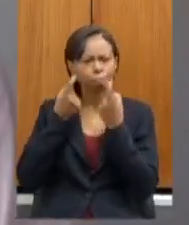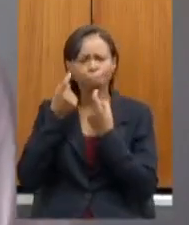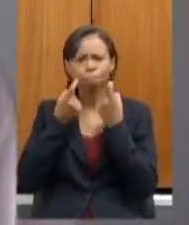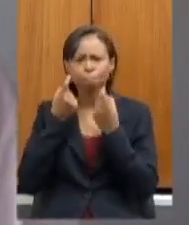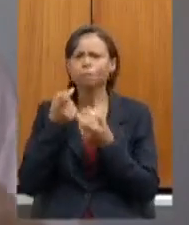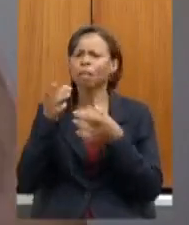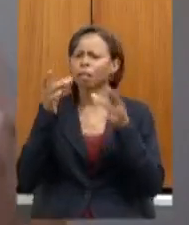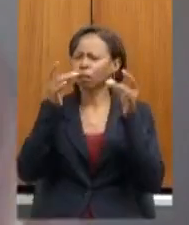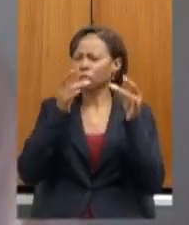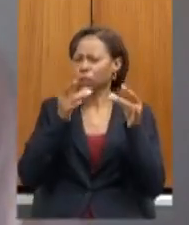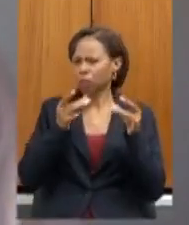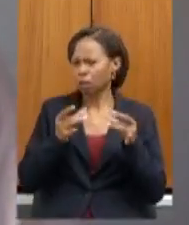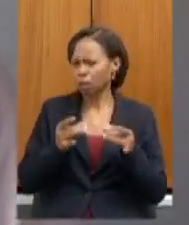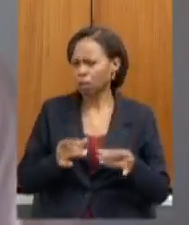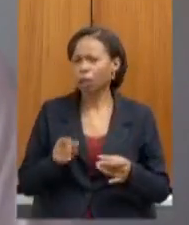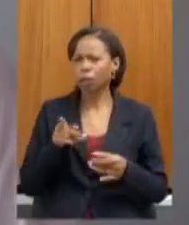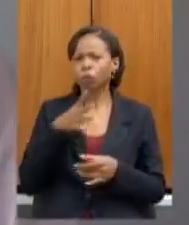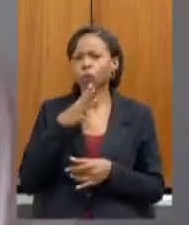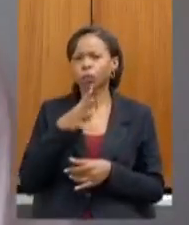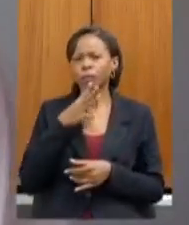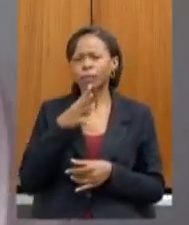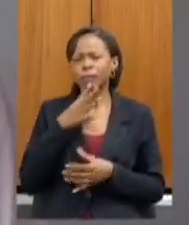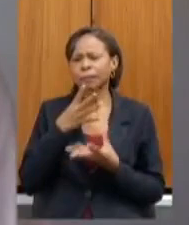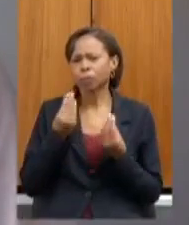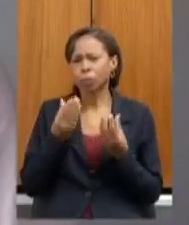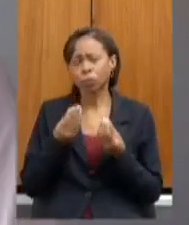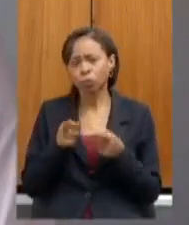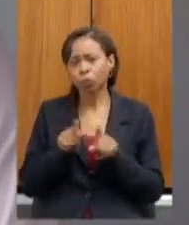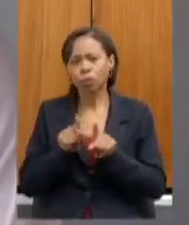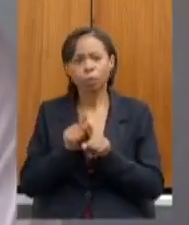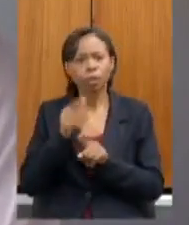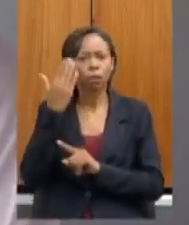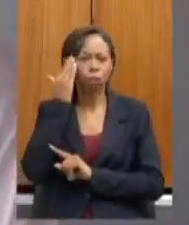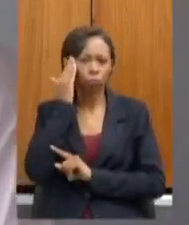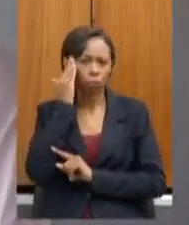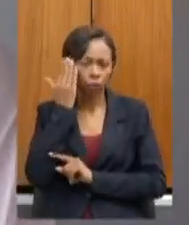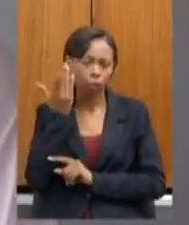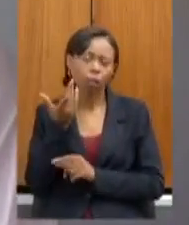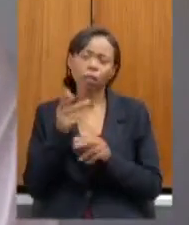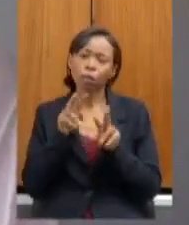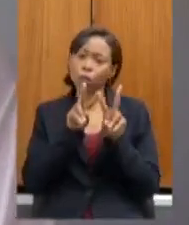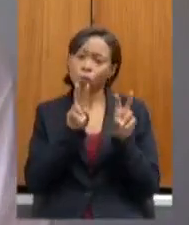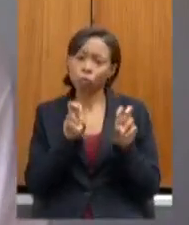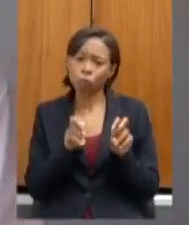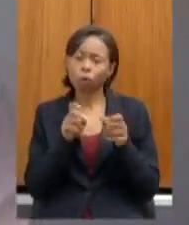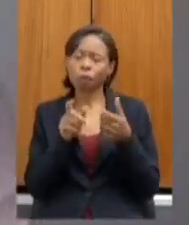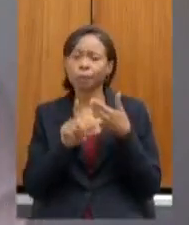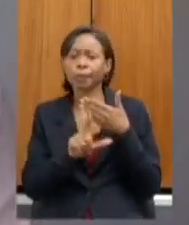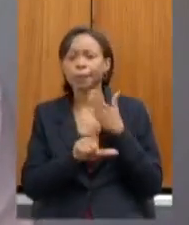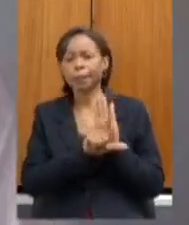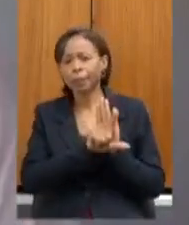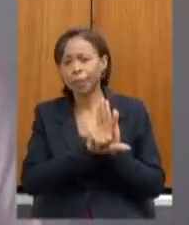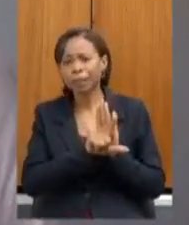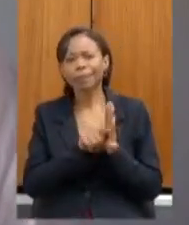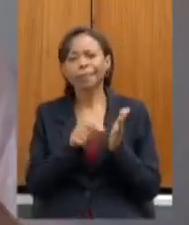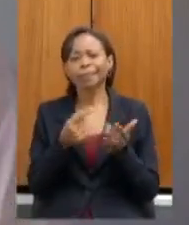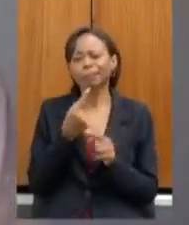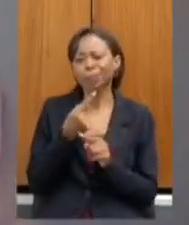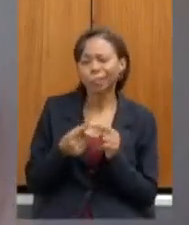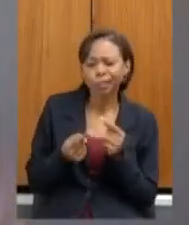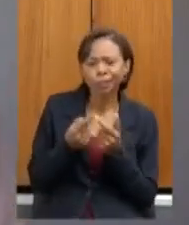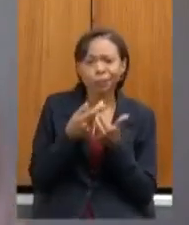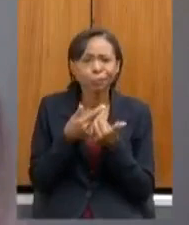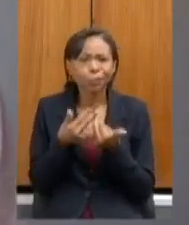desses detalhes o amplo conhecimento a compreensão também das restrições jurídicas por ter formação também em direito está